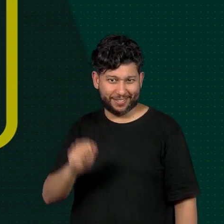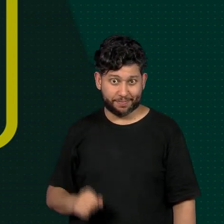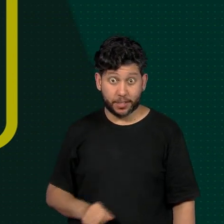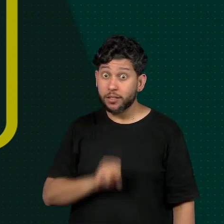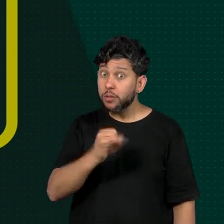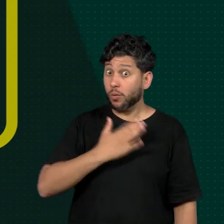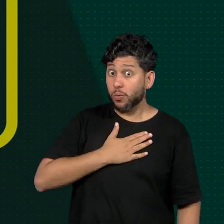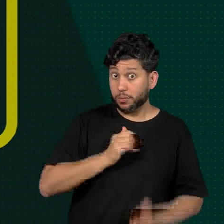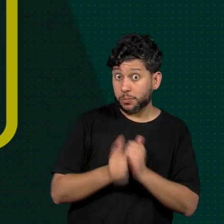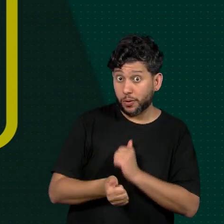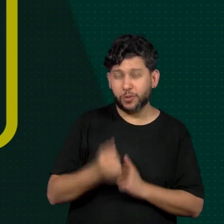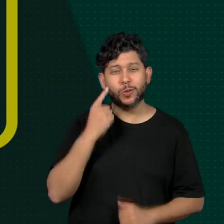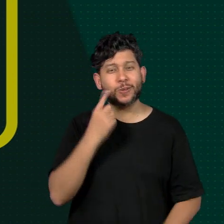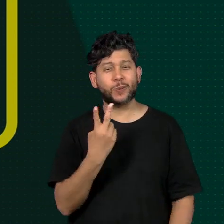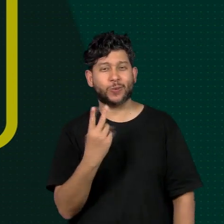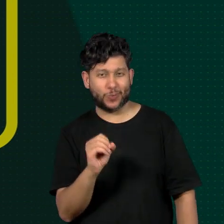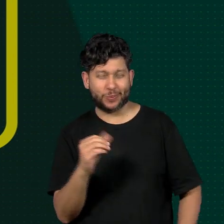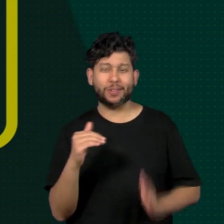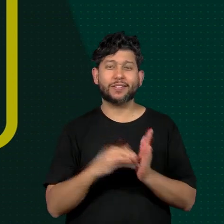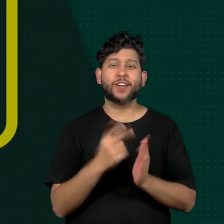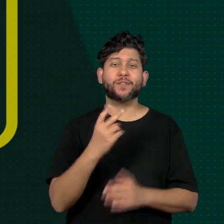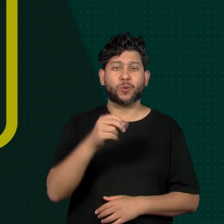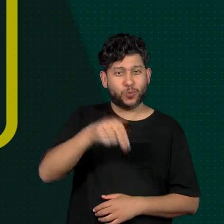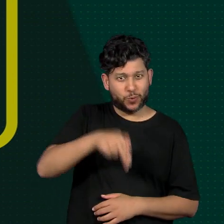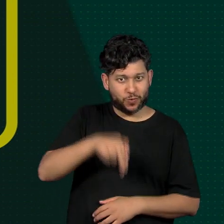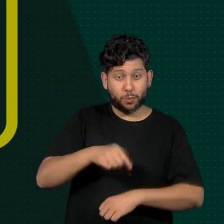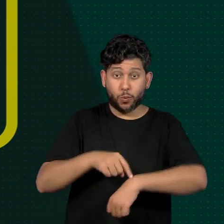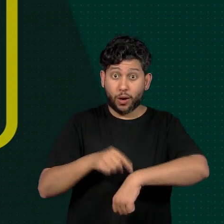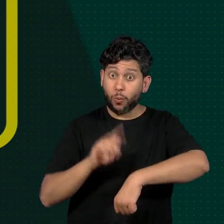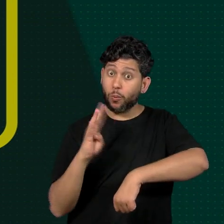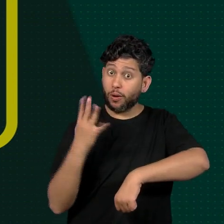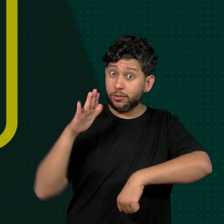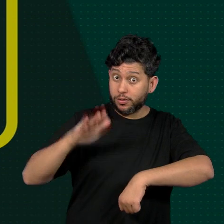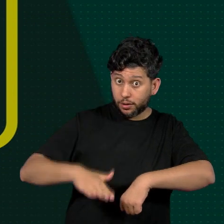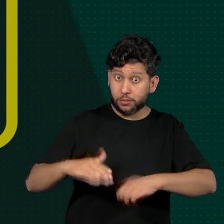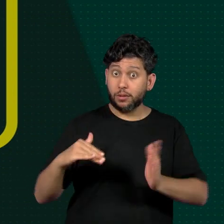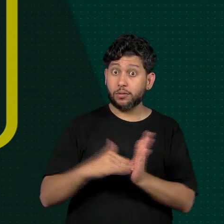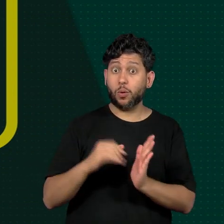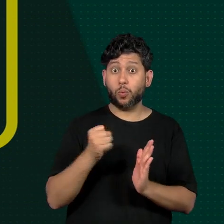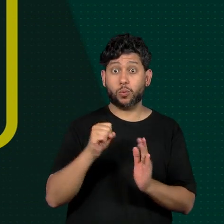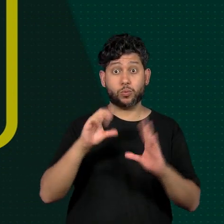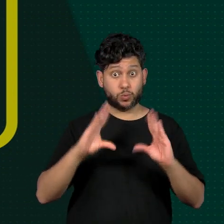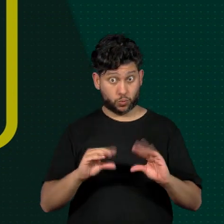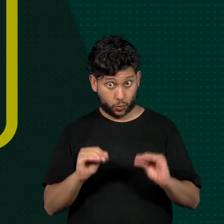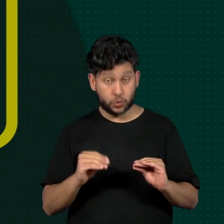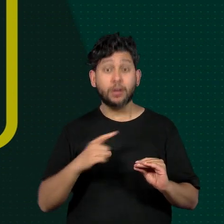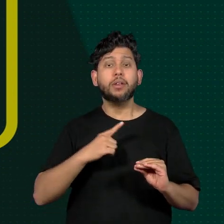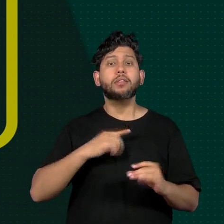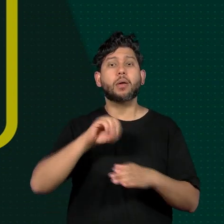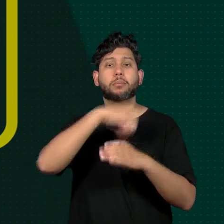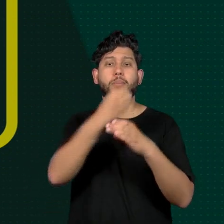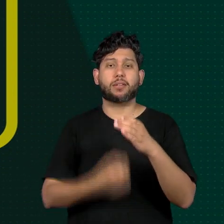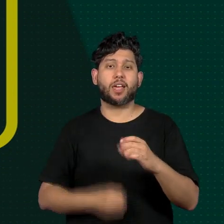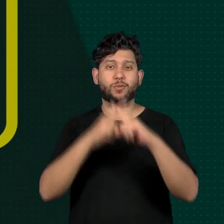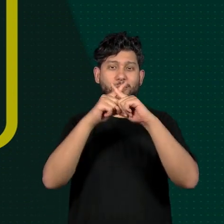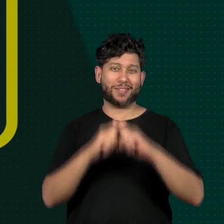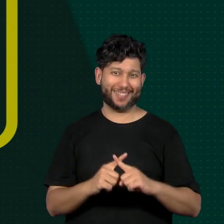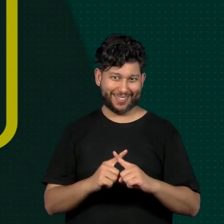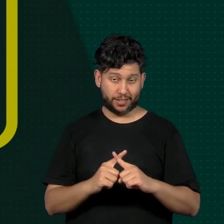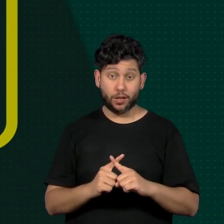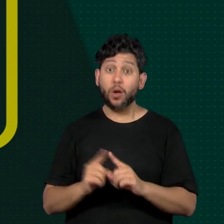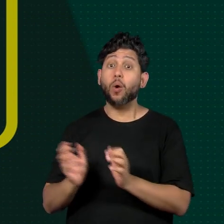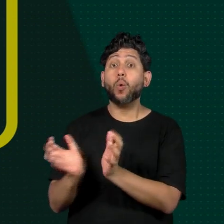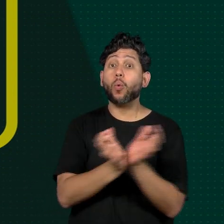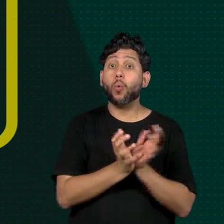18 a 20 de novembro, das 4 da tarde às 8 da noite, acontece o segundo torneio de basquete. Serão oito